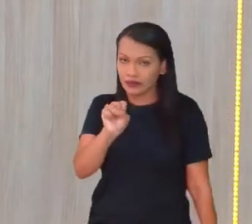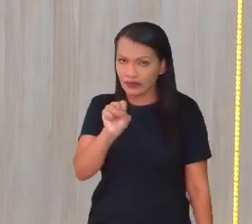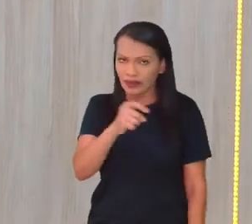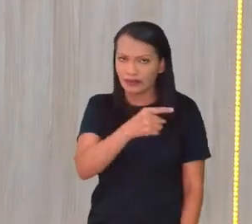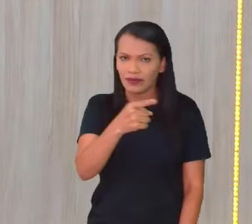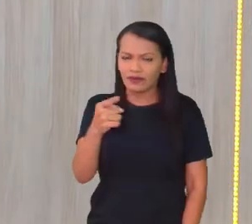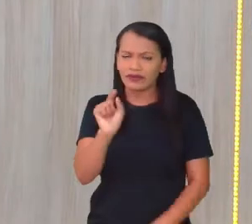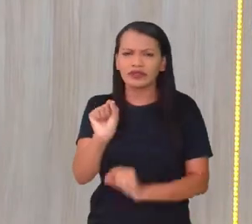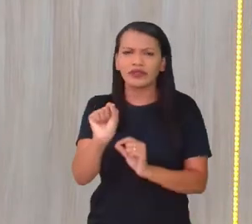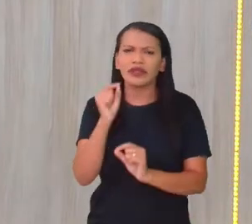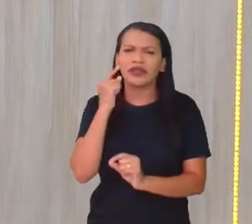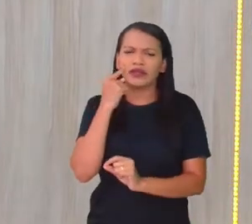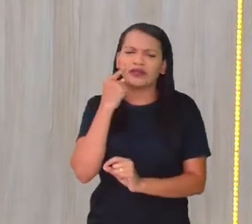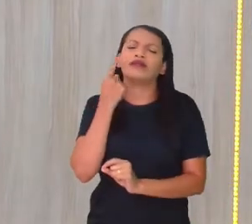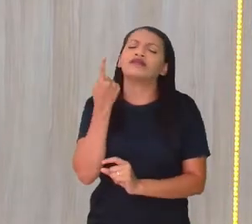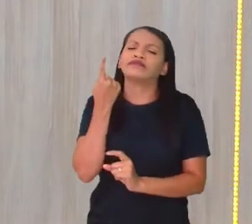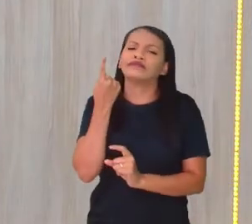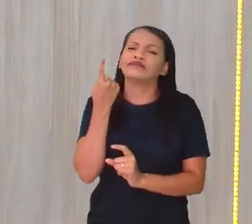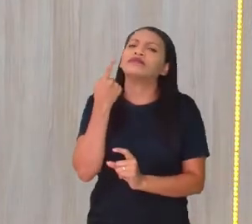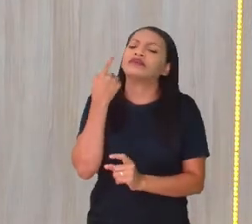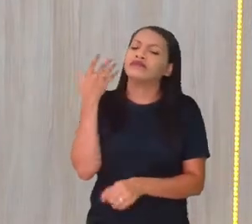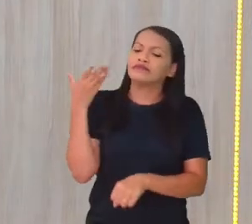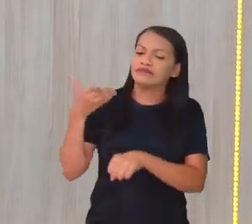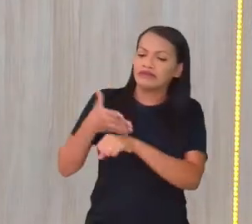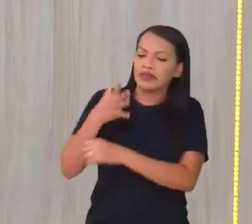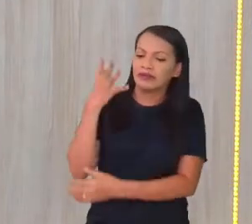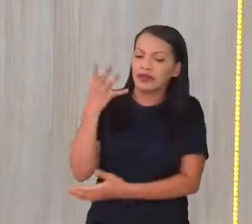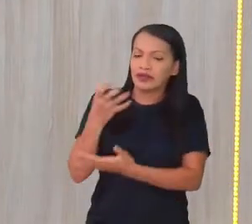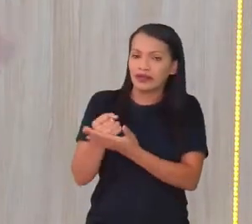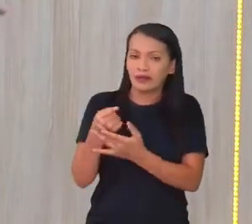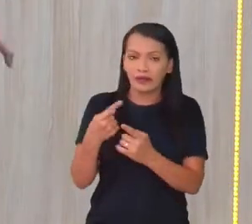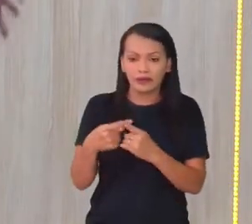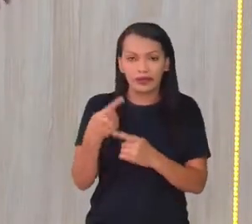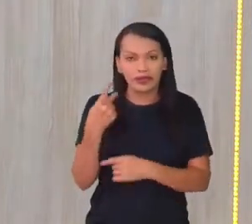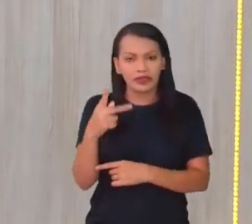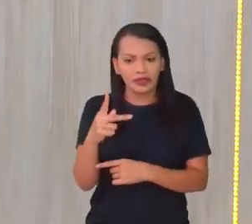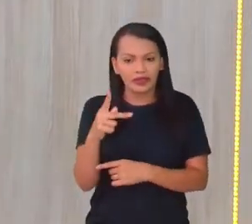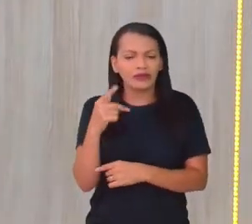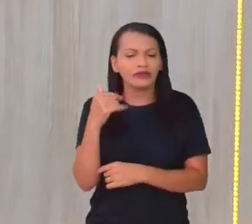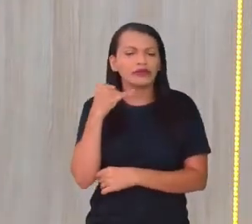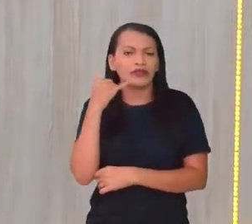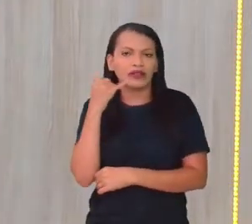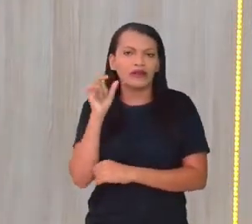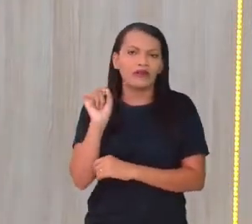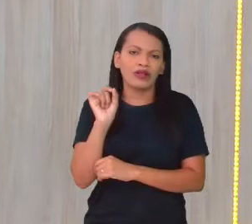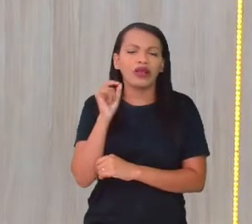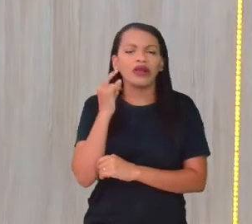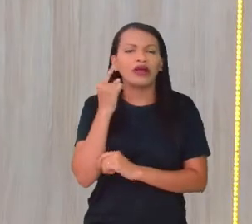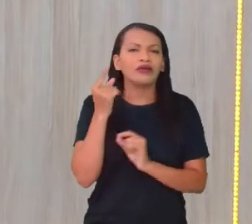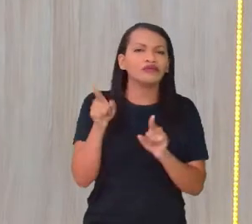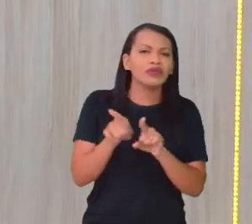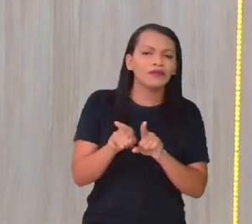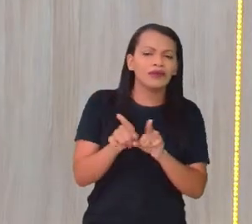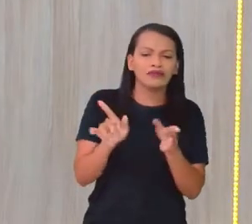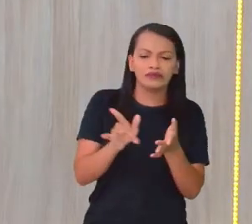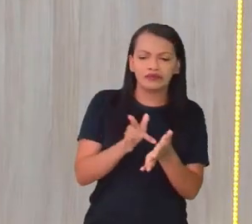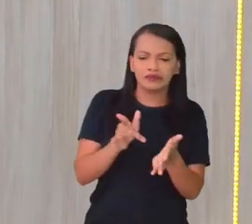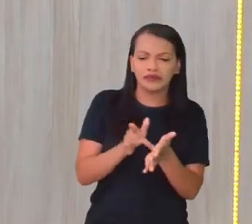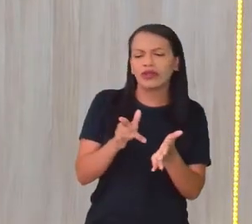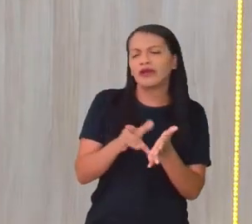encurtar a redistância, né? Porque você vai pegar o celular, o tablet, abrir a loja de aplicativos,